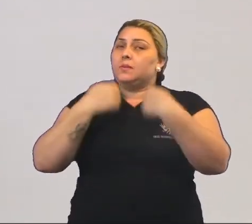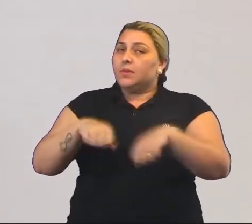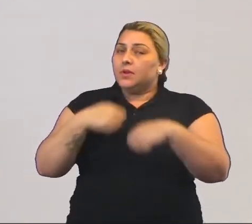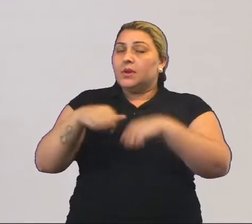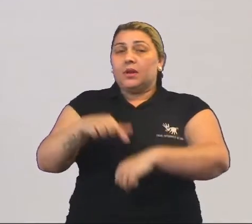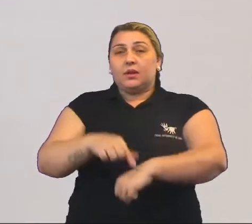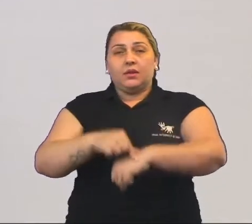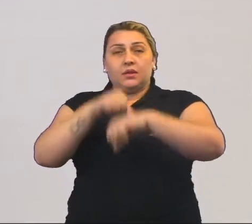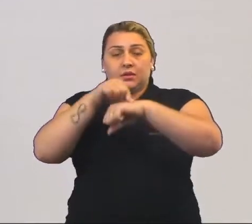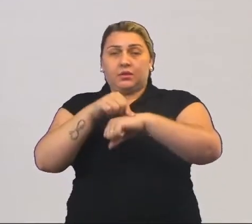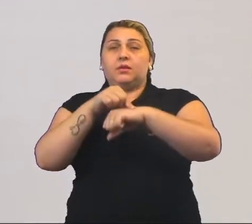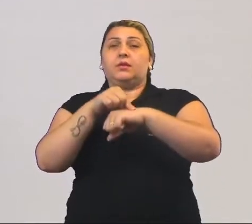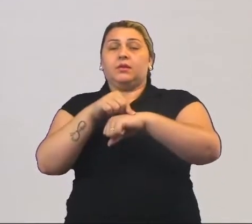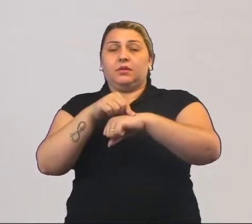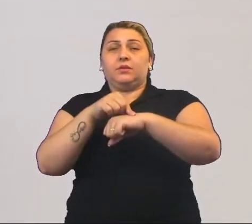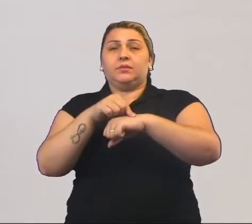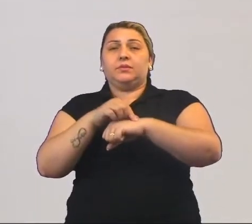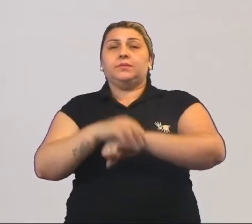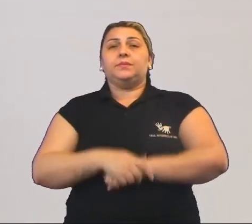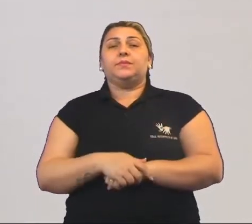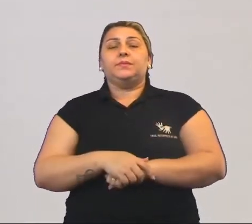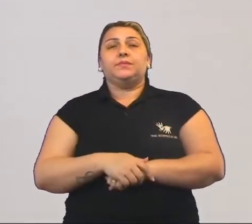responsáveis por eles.